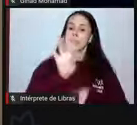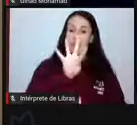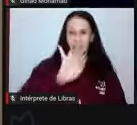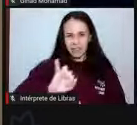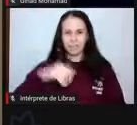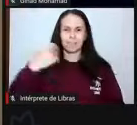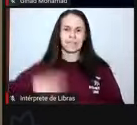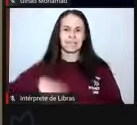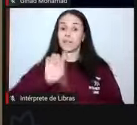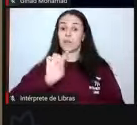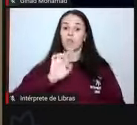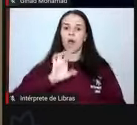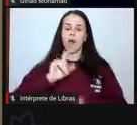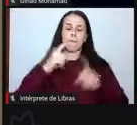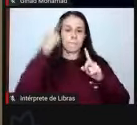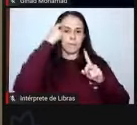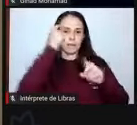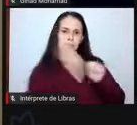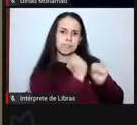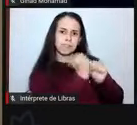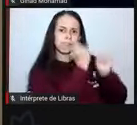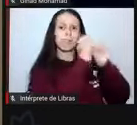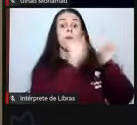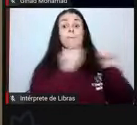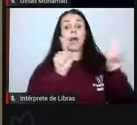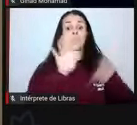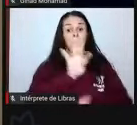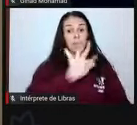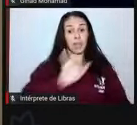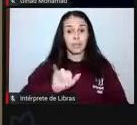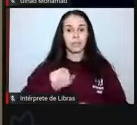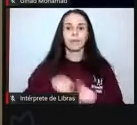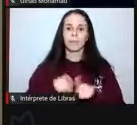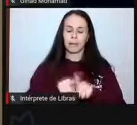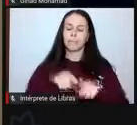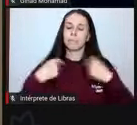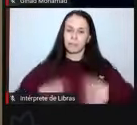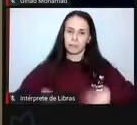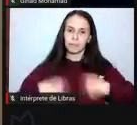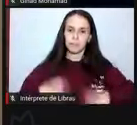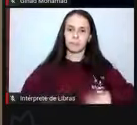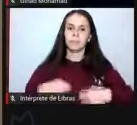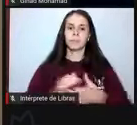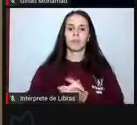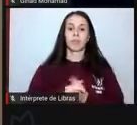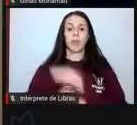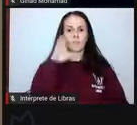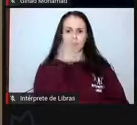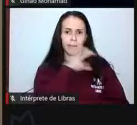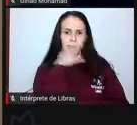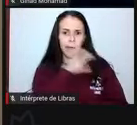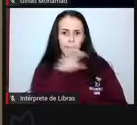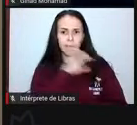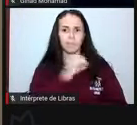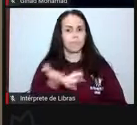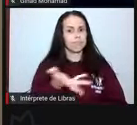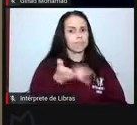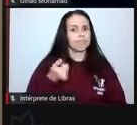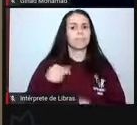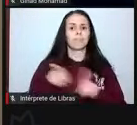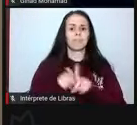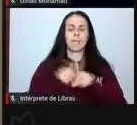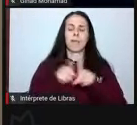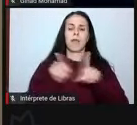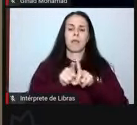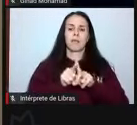de infraestrutura, como em termos de disponibilidade de velocidade, de tráfego de dados.